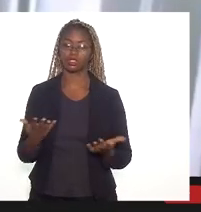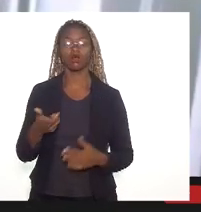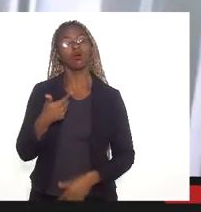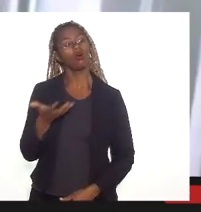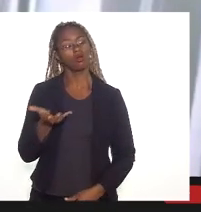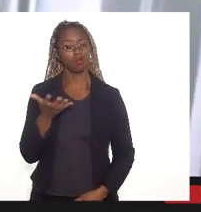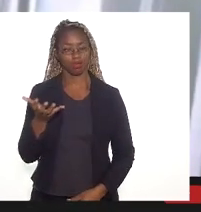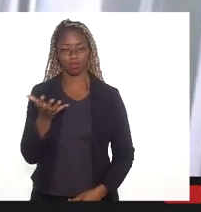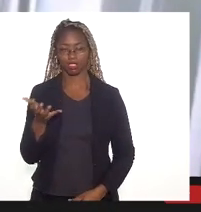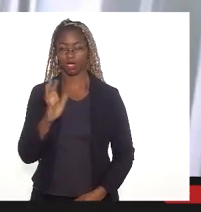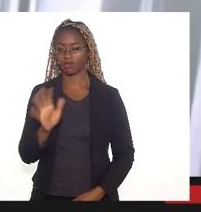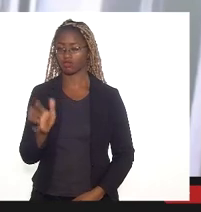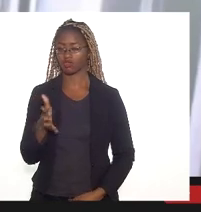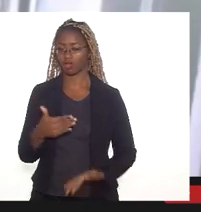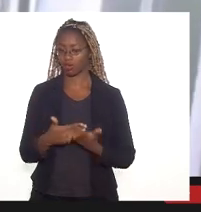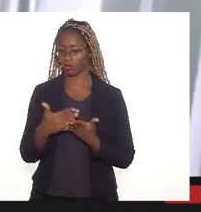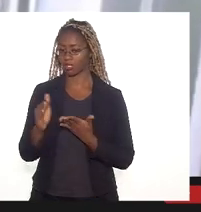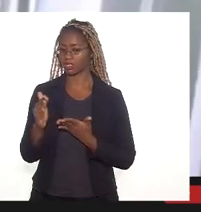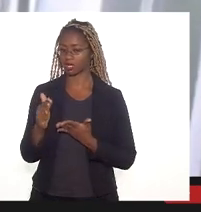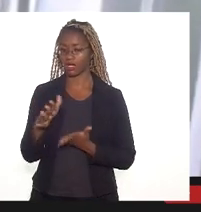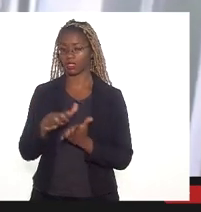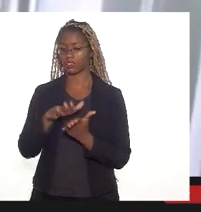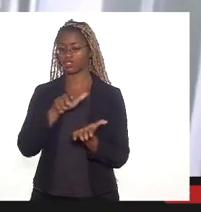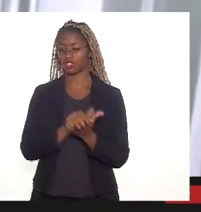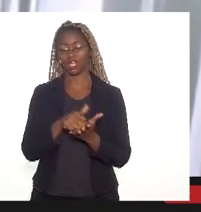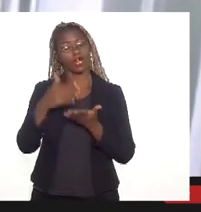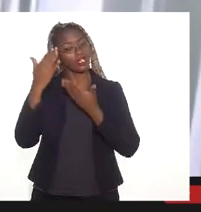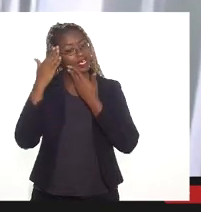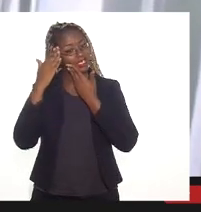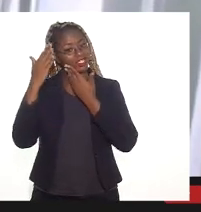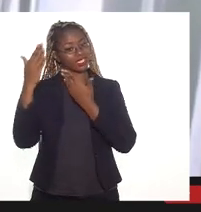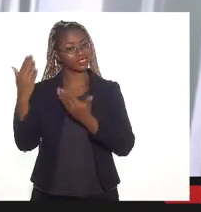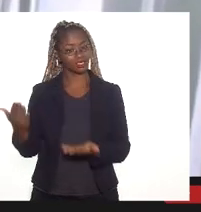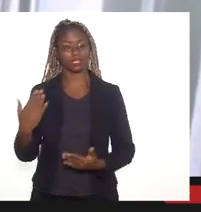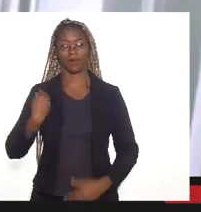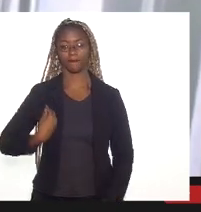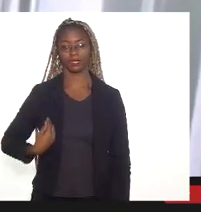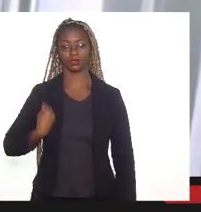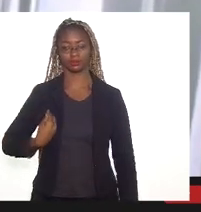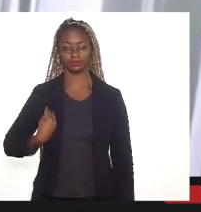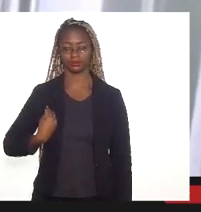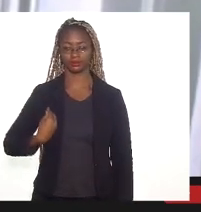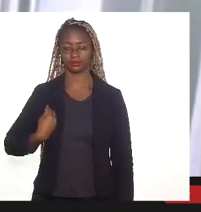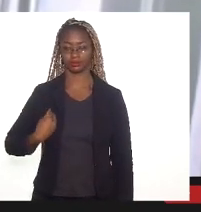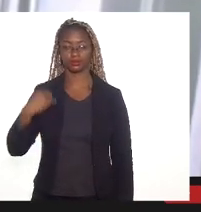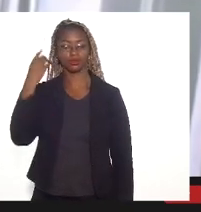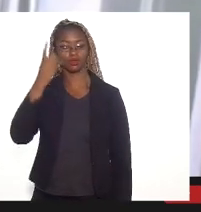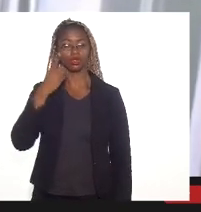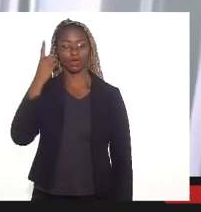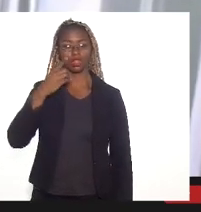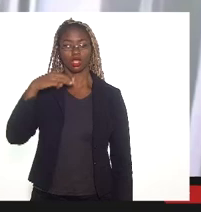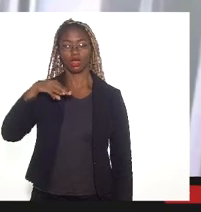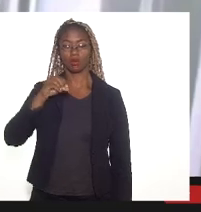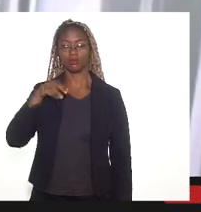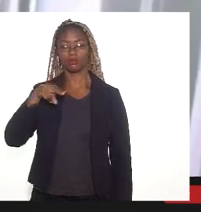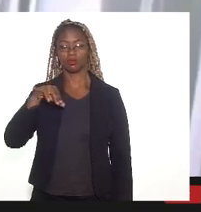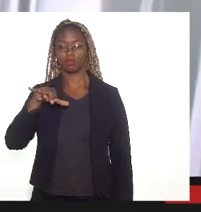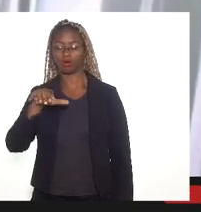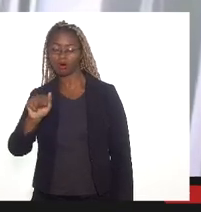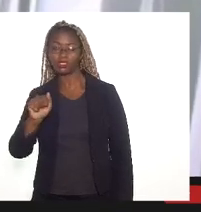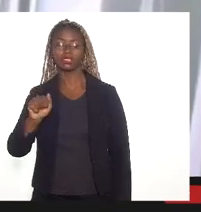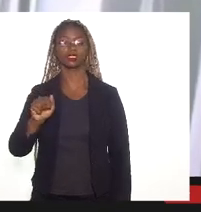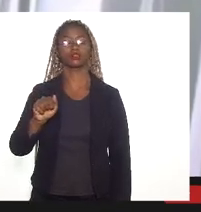saída, já registrar e agradecer a presença da deputada Mônica Francisco,